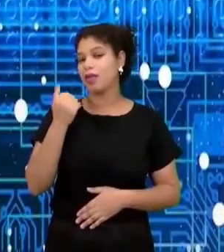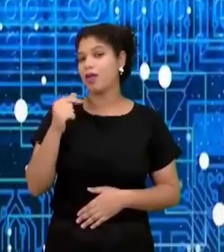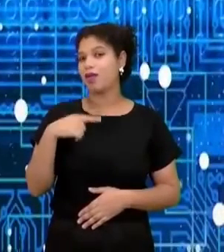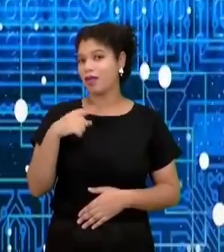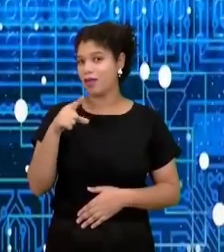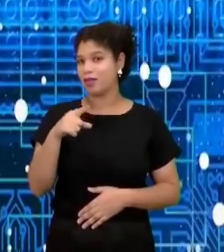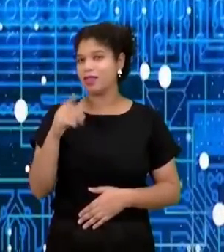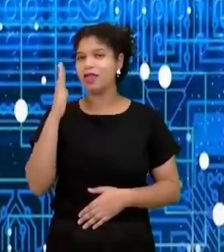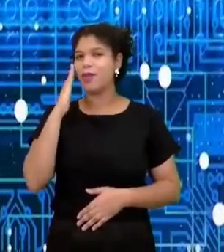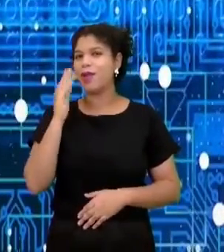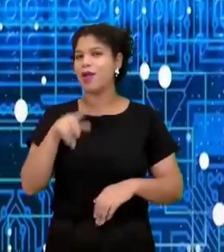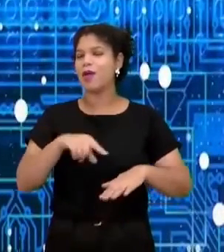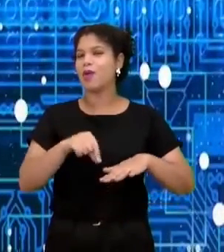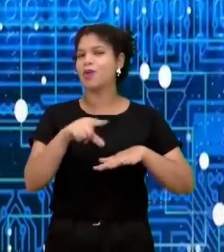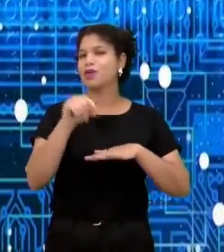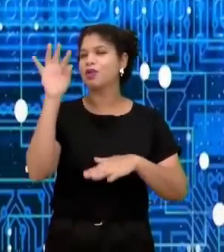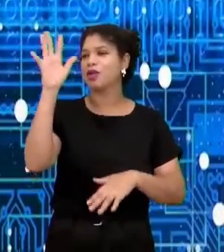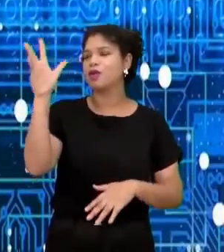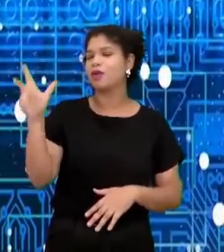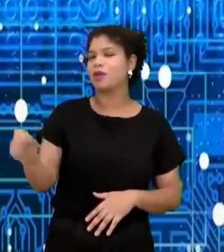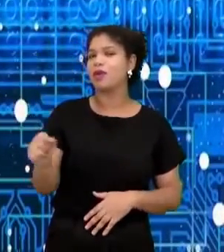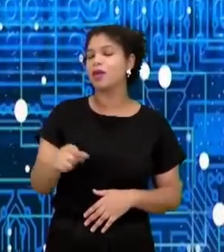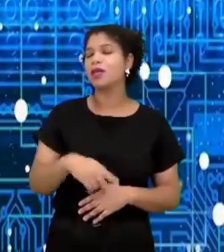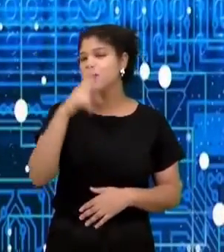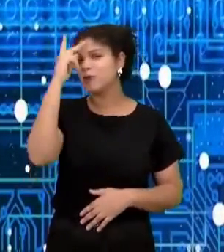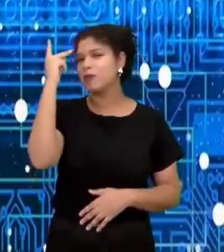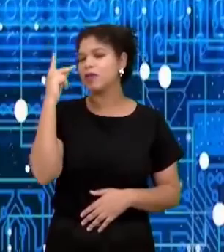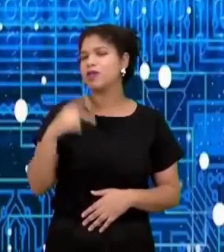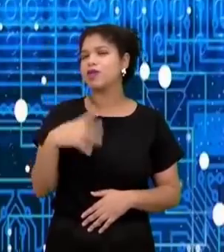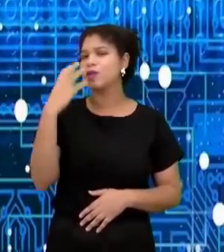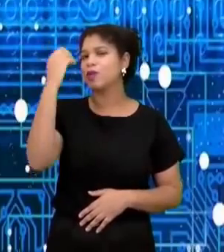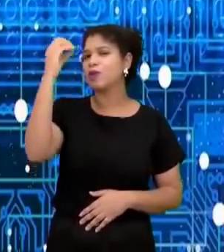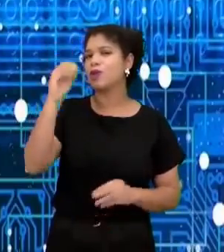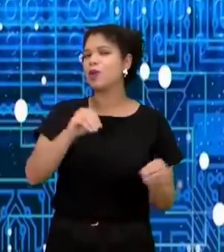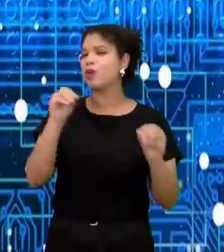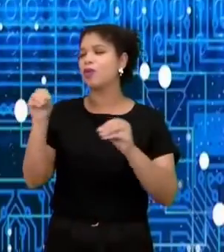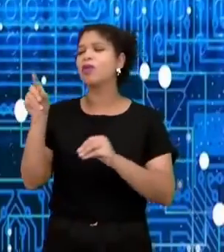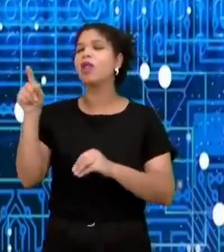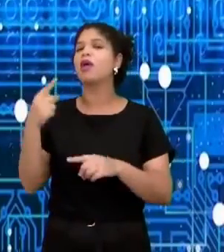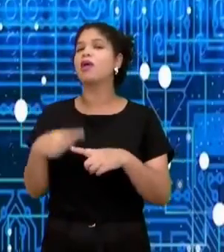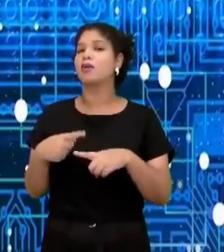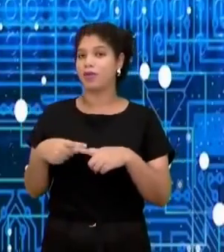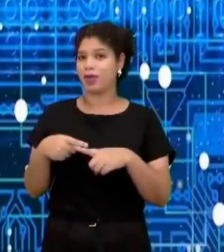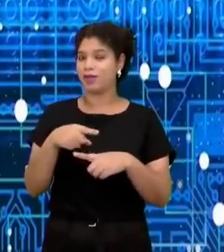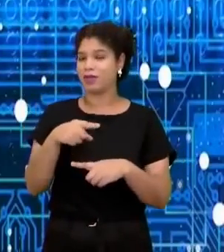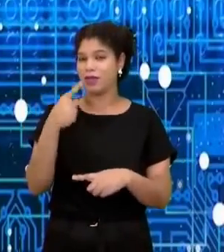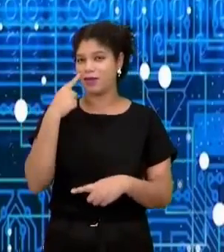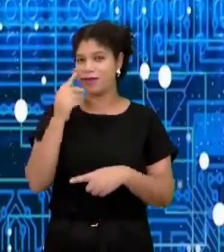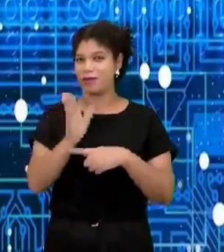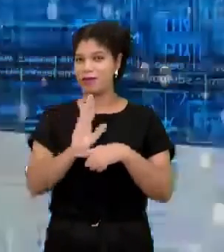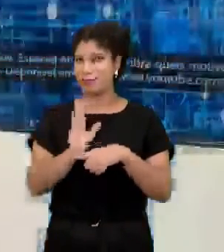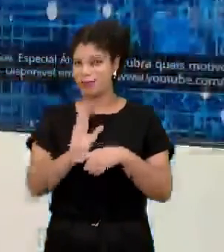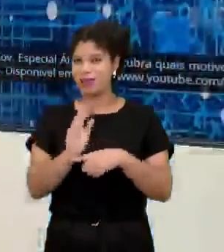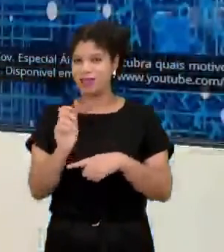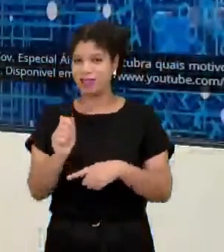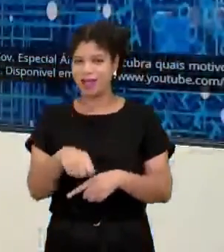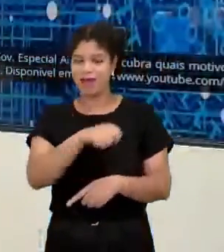descubra quais os motivos levam os brasileiros para o continente africano, é um vídeo, e aí vocês podem estar trabalhando aí com seus alunos. Beleza, pessoal?